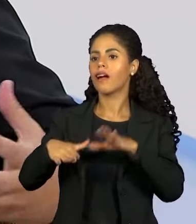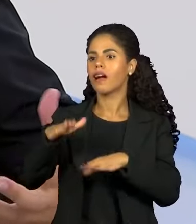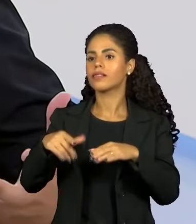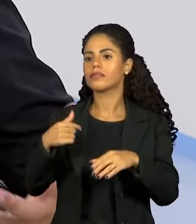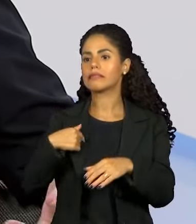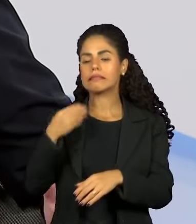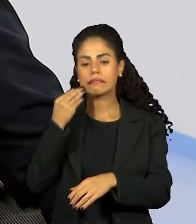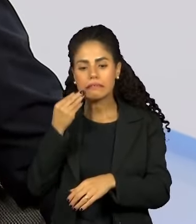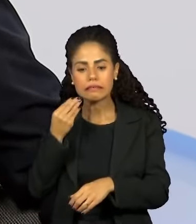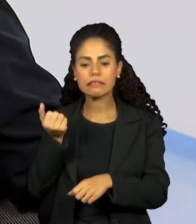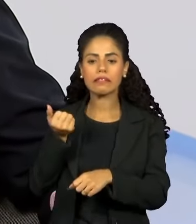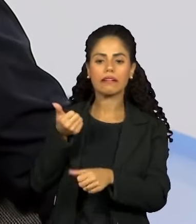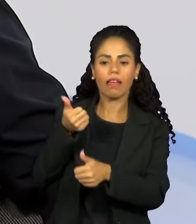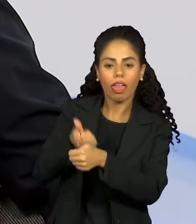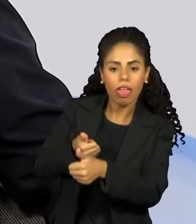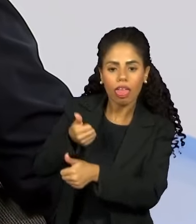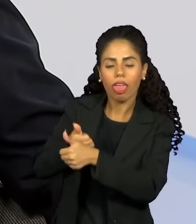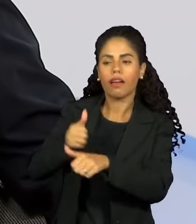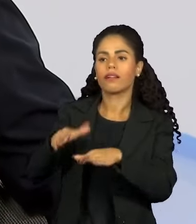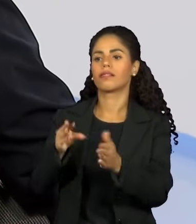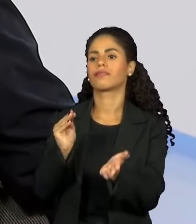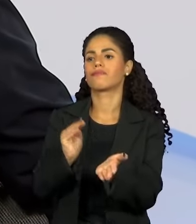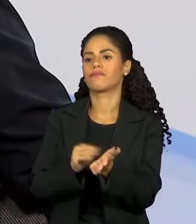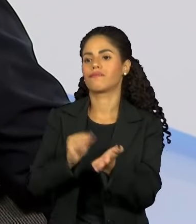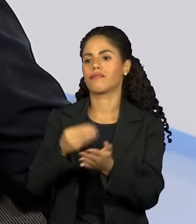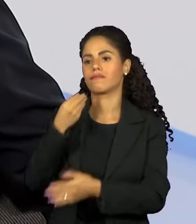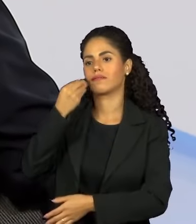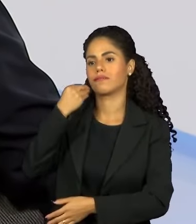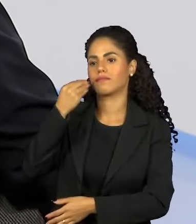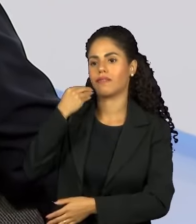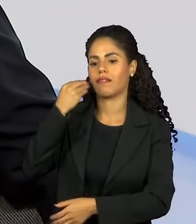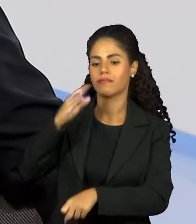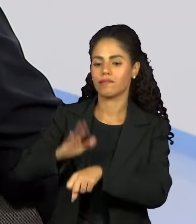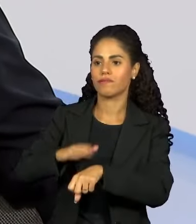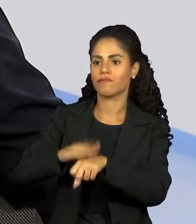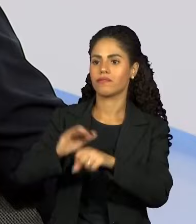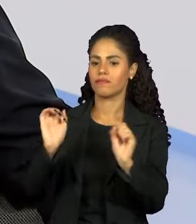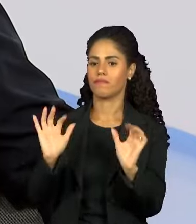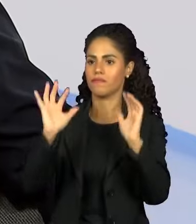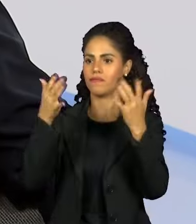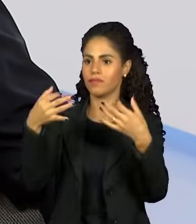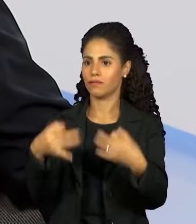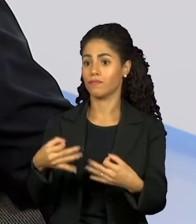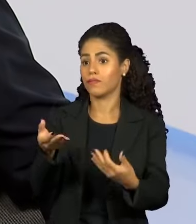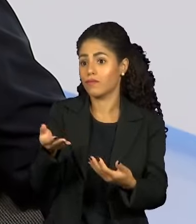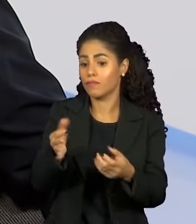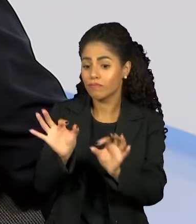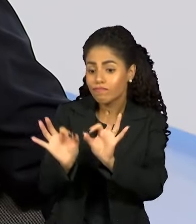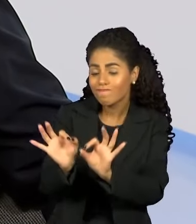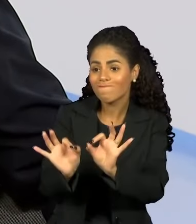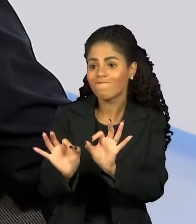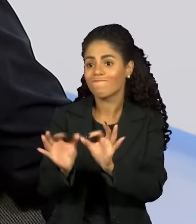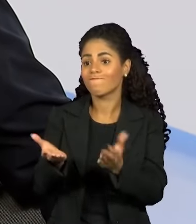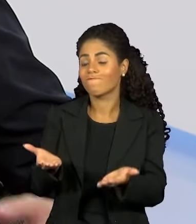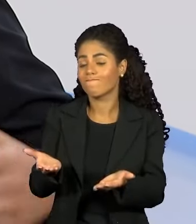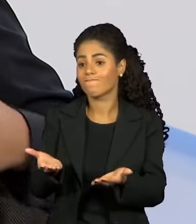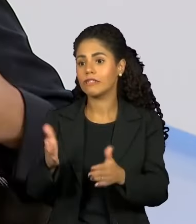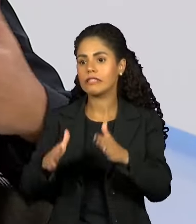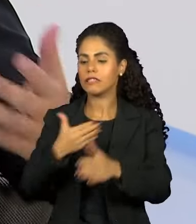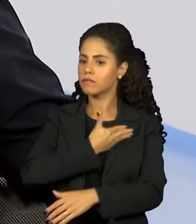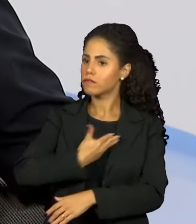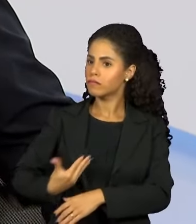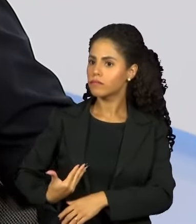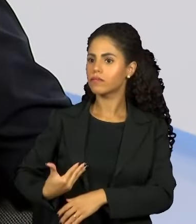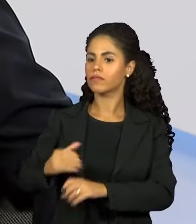cabeça por não ter tanta experiência assim de fazer essa festa acontecer. E aí o Poder Público tem